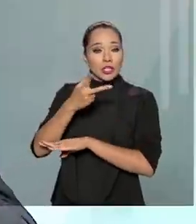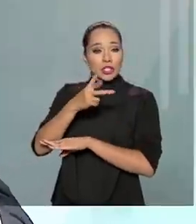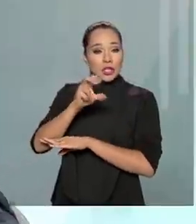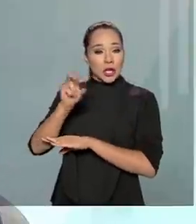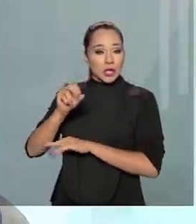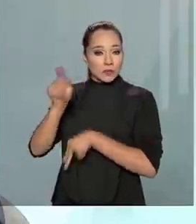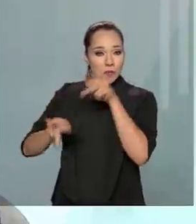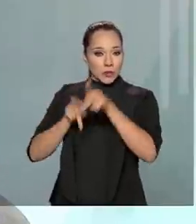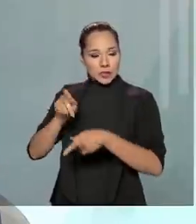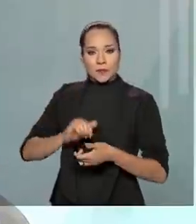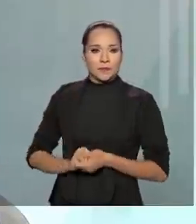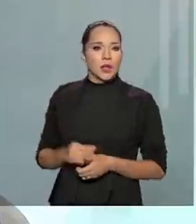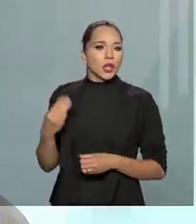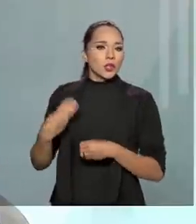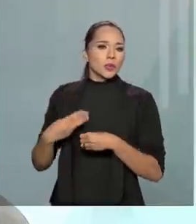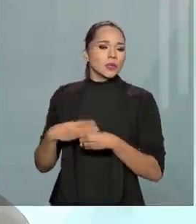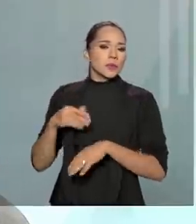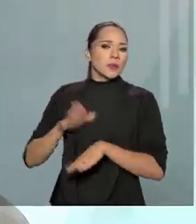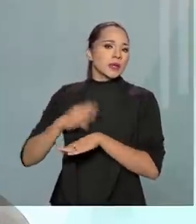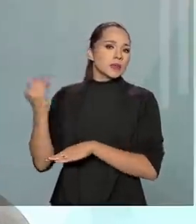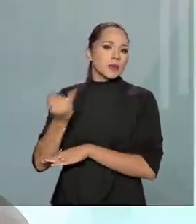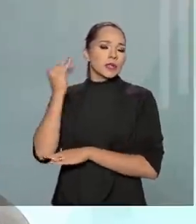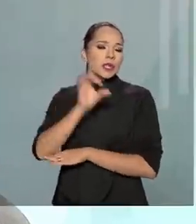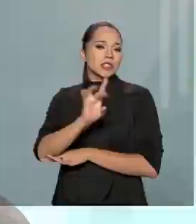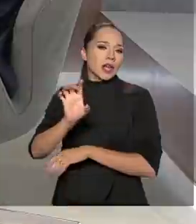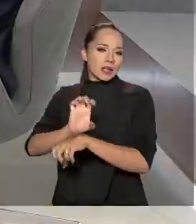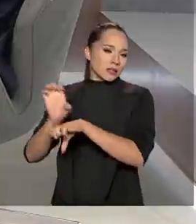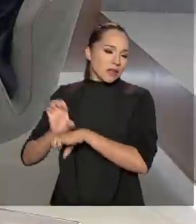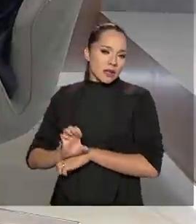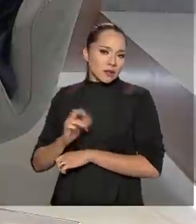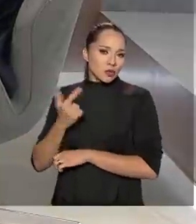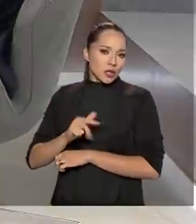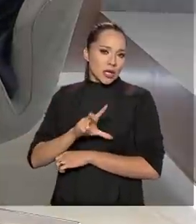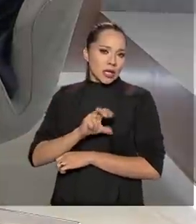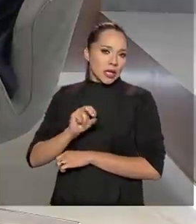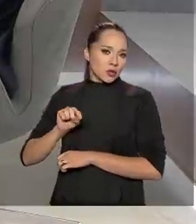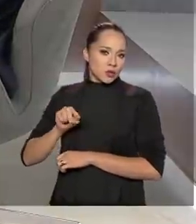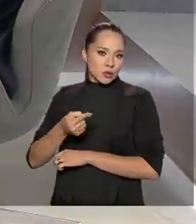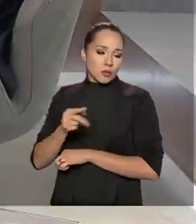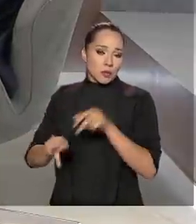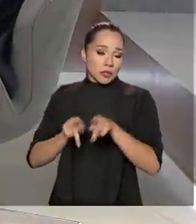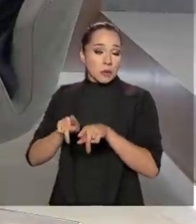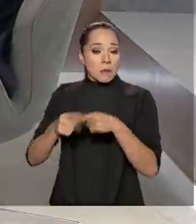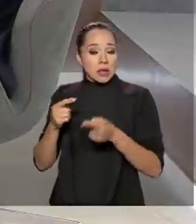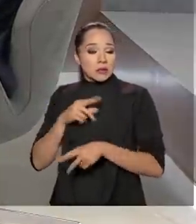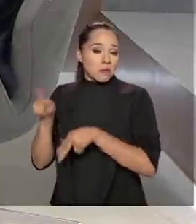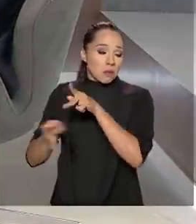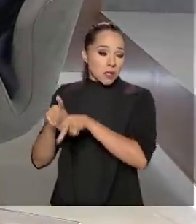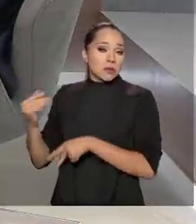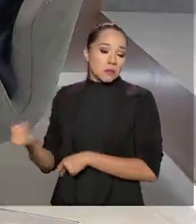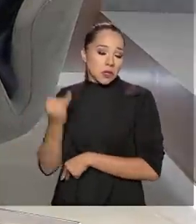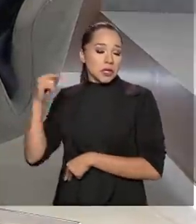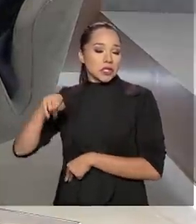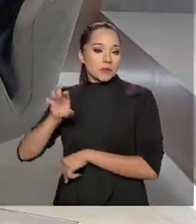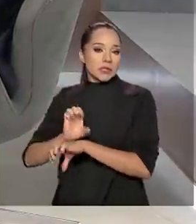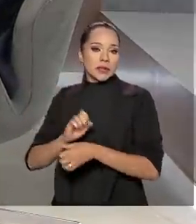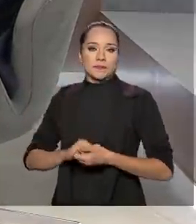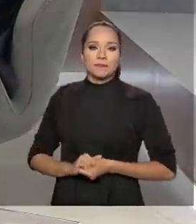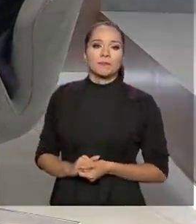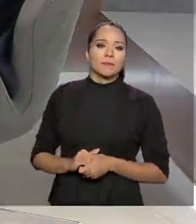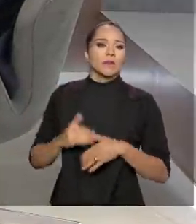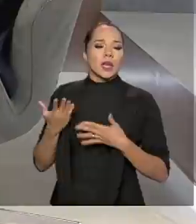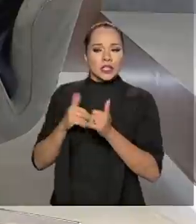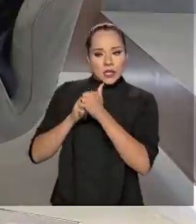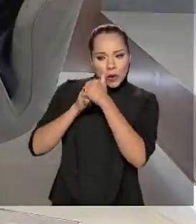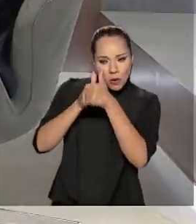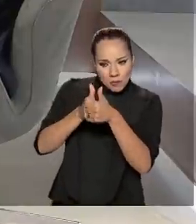municípios mais importantes de cada estado, que tem uma... não tem 500 mil habitantes, mas tem uma população significativa no âmbito do estado. E passamos a